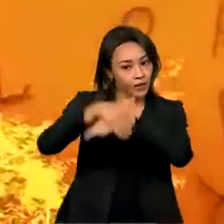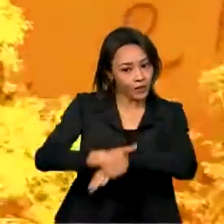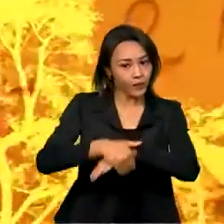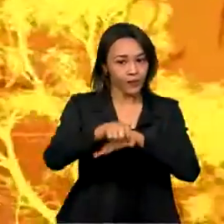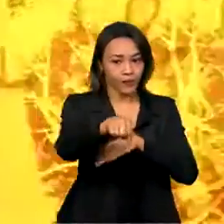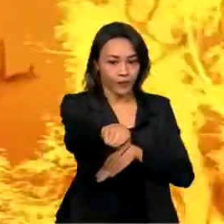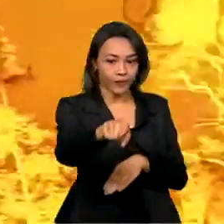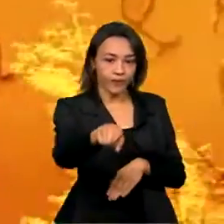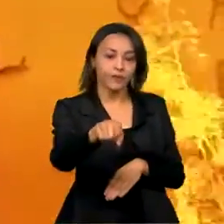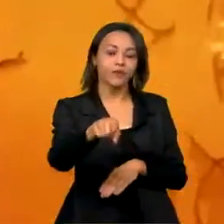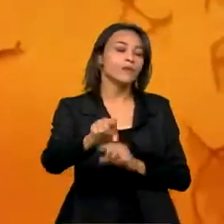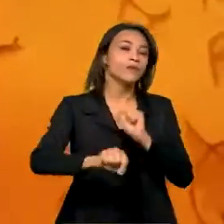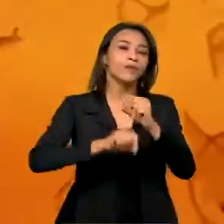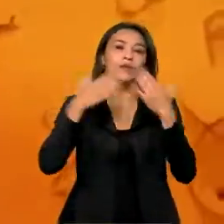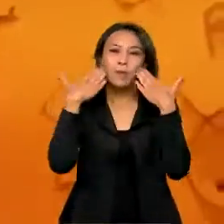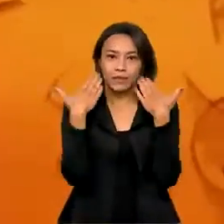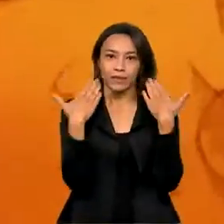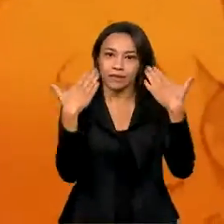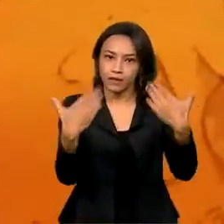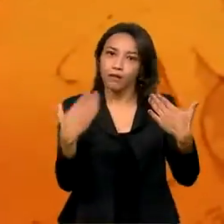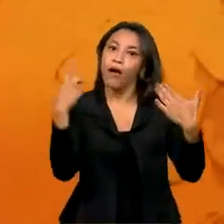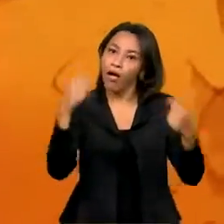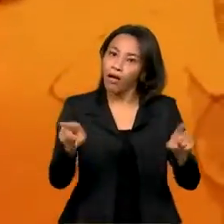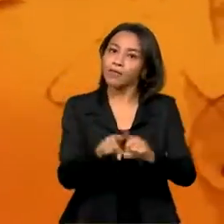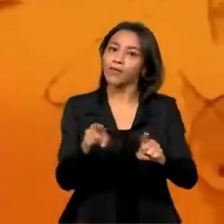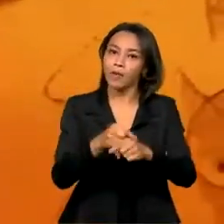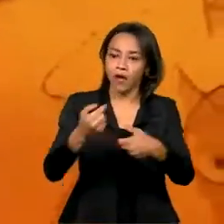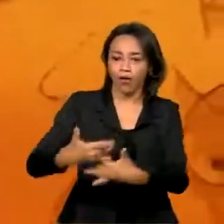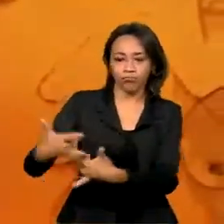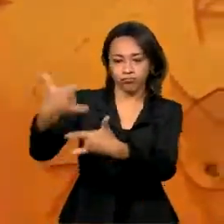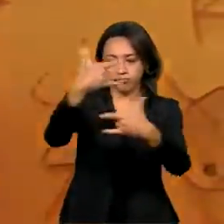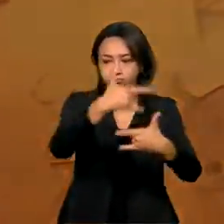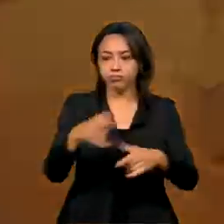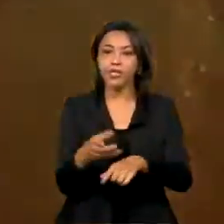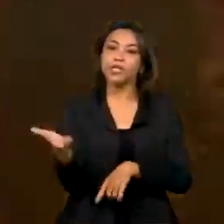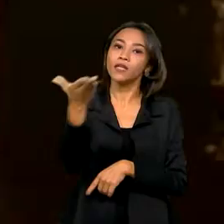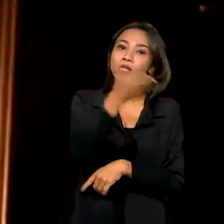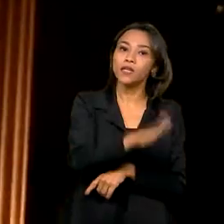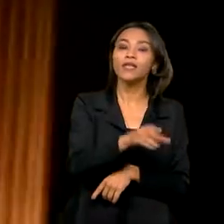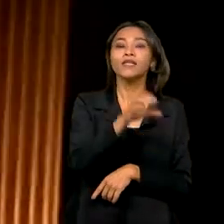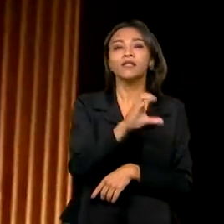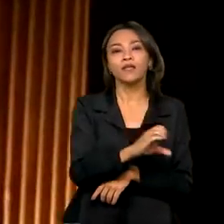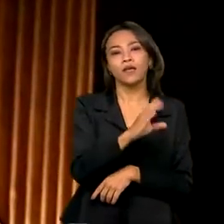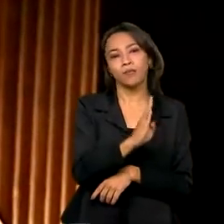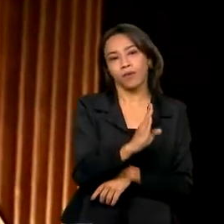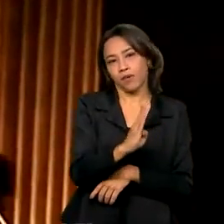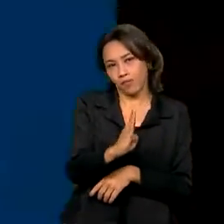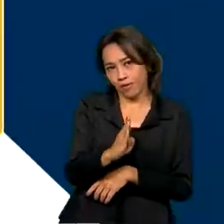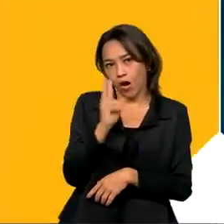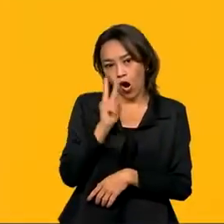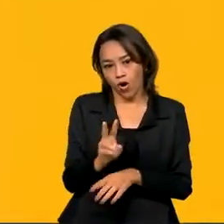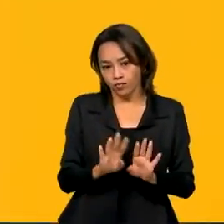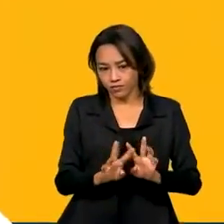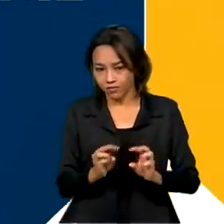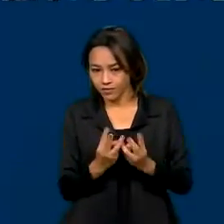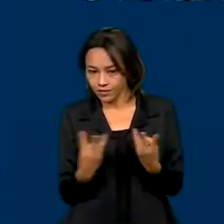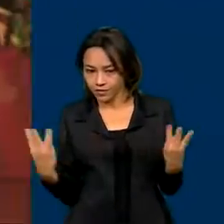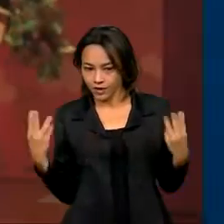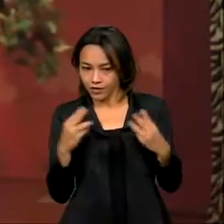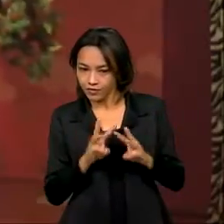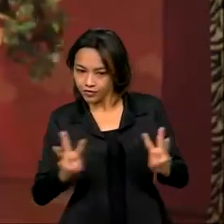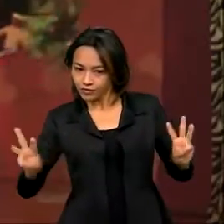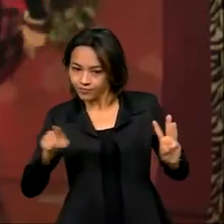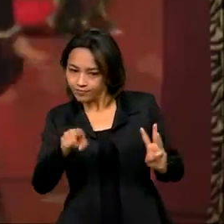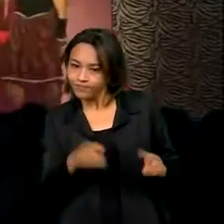Cinema de Arquitetura, que está rolando online e no CCBB. Ampla programação com o site aí na tela. A